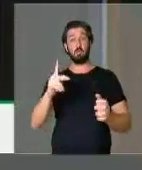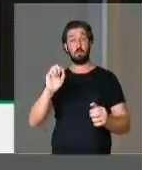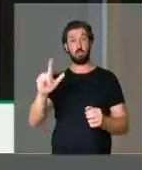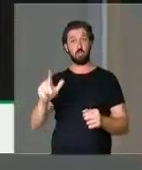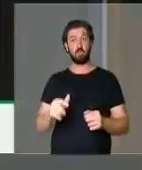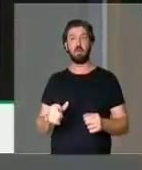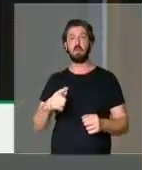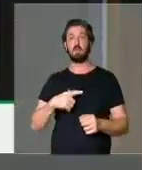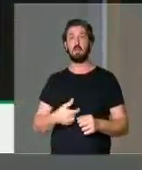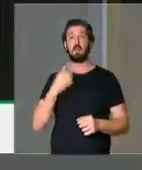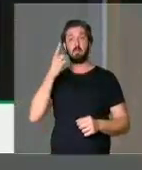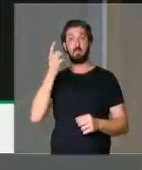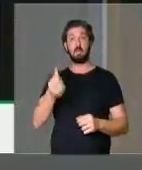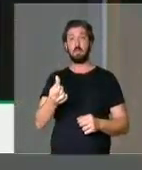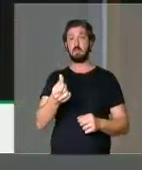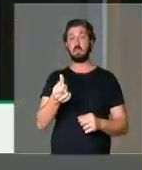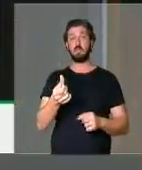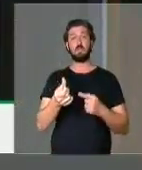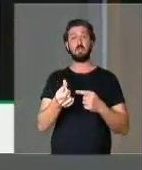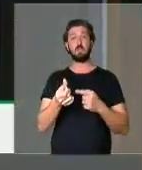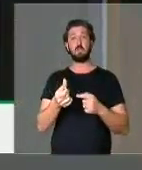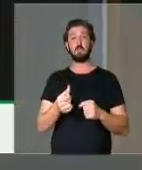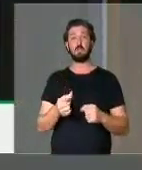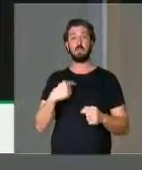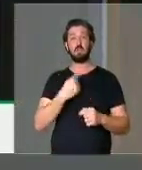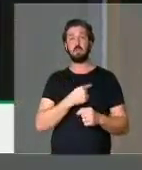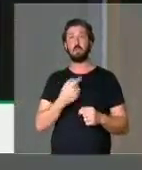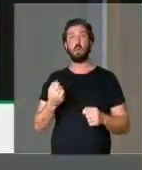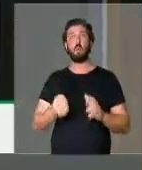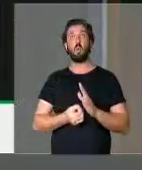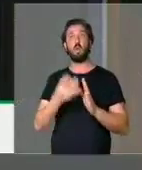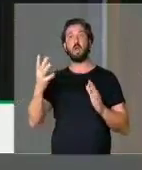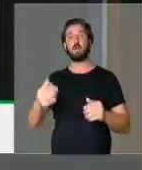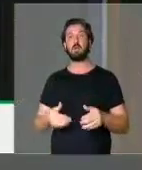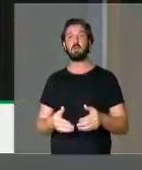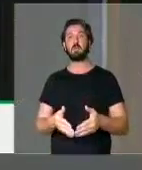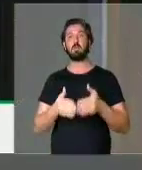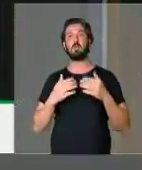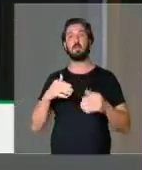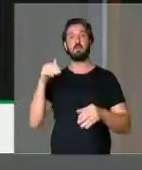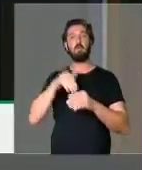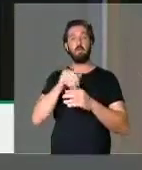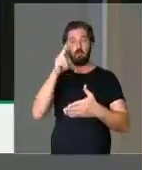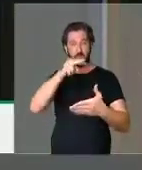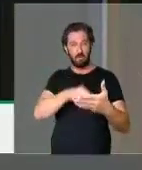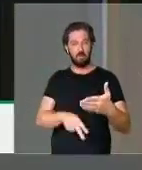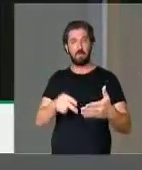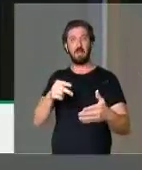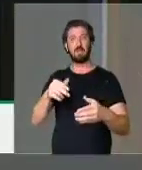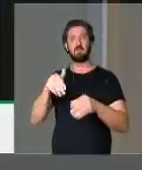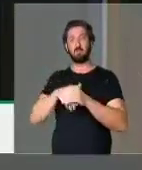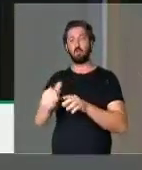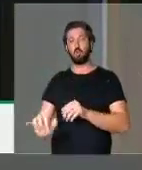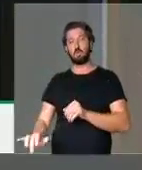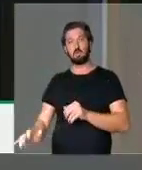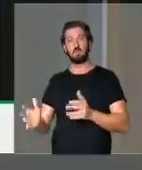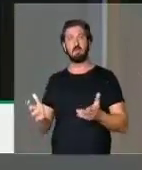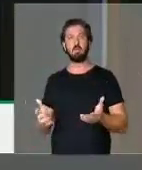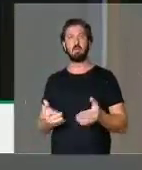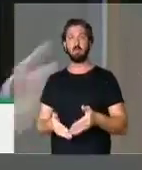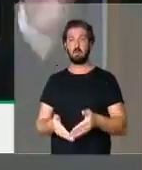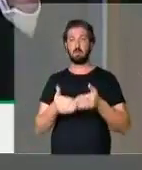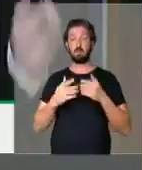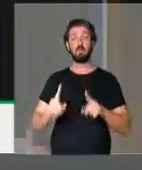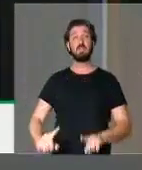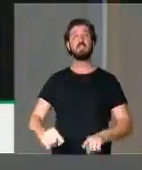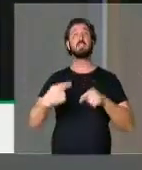pessoal tem seis deputados federais. A gente não tem número para fazer o pedido de verificação. Então, queria